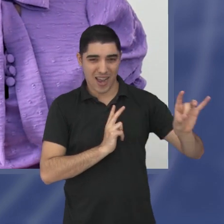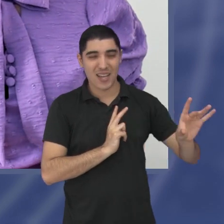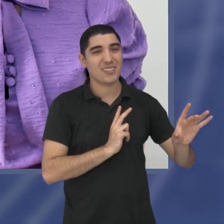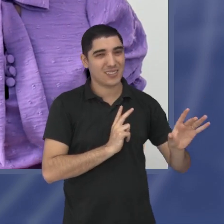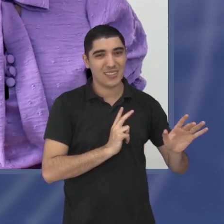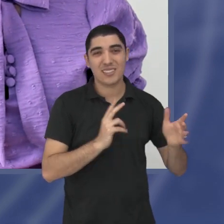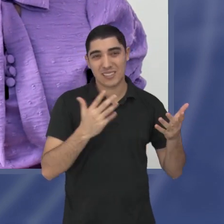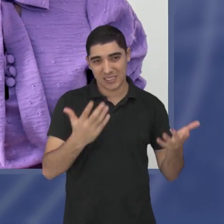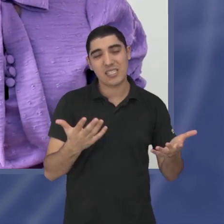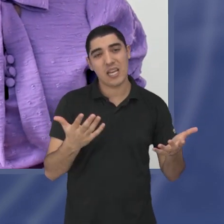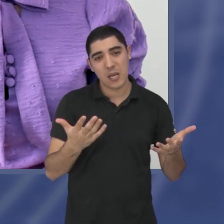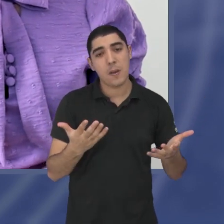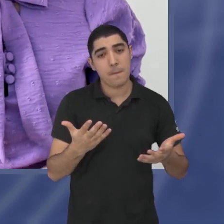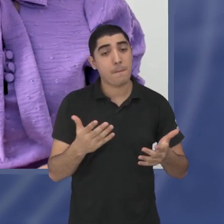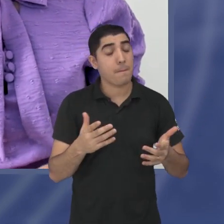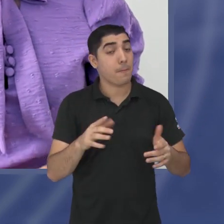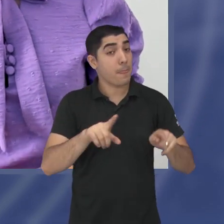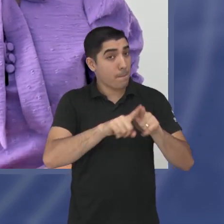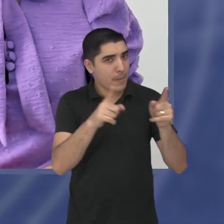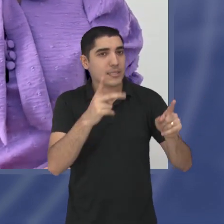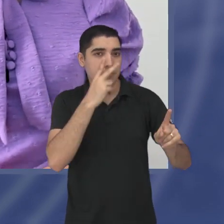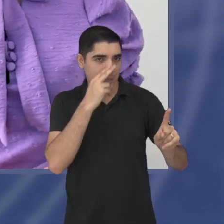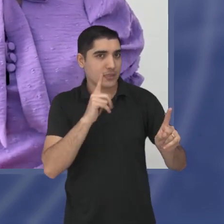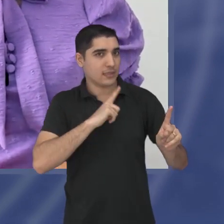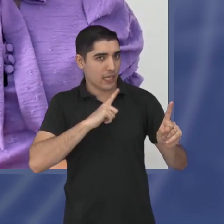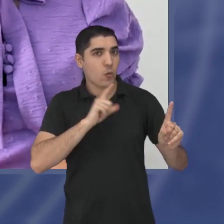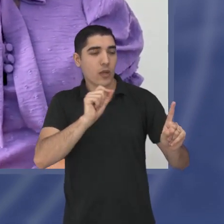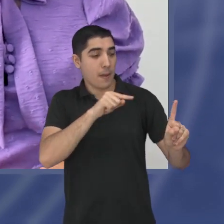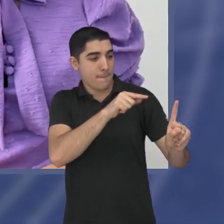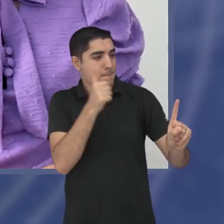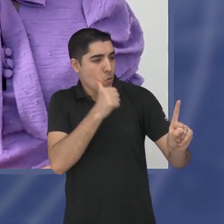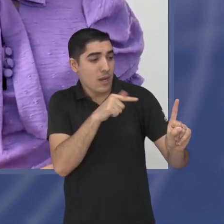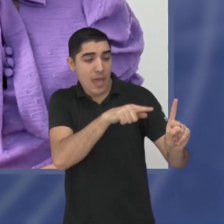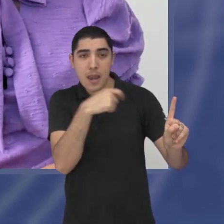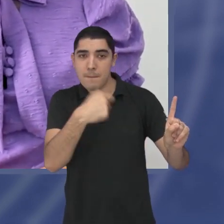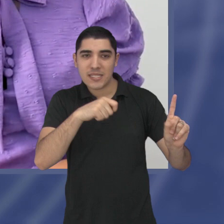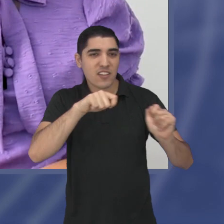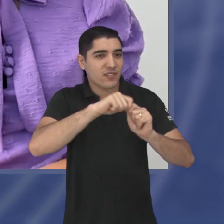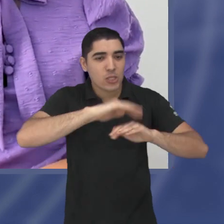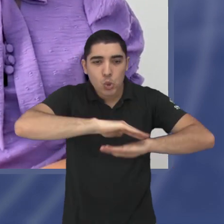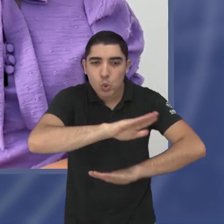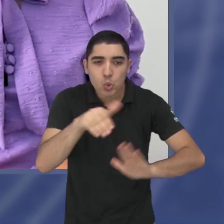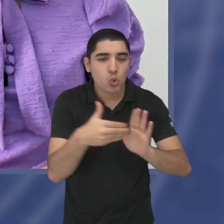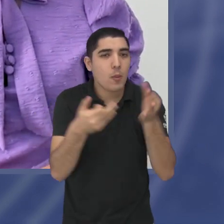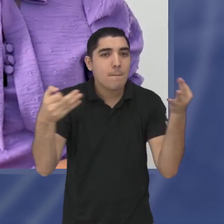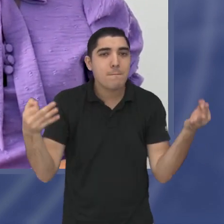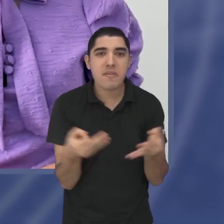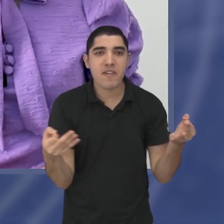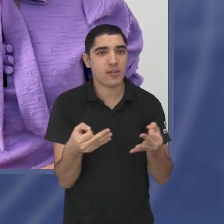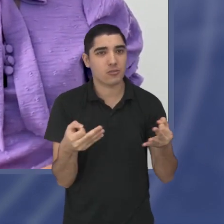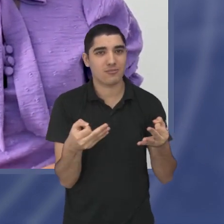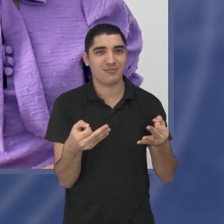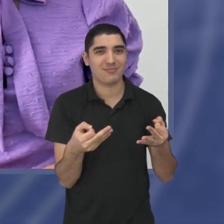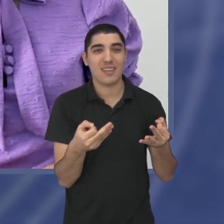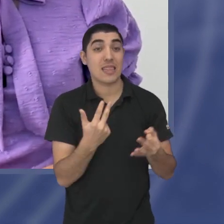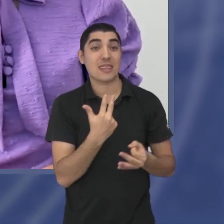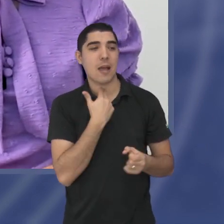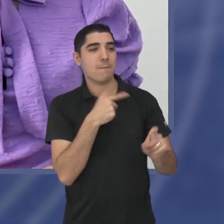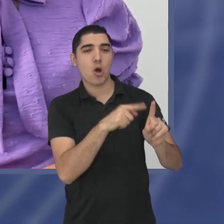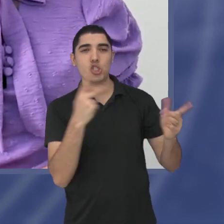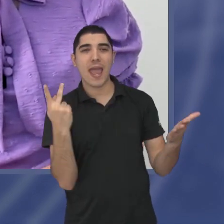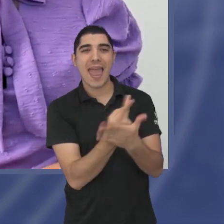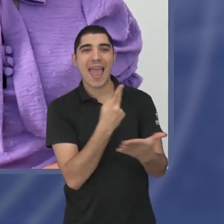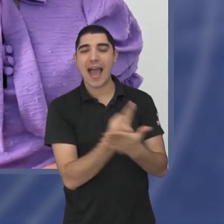pessoal, mas também que é colocada a prova da mulher, Dela ter que fazer tudo com excelência, sem conseguir